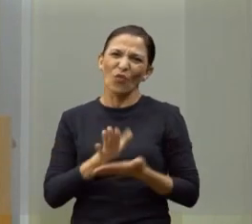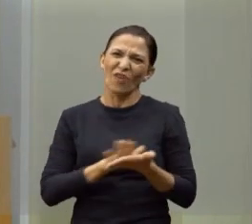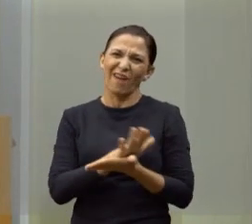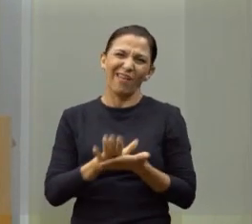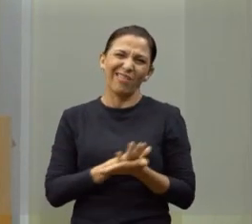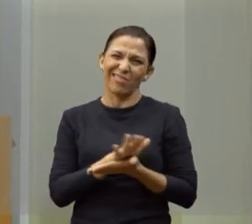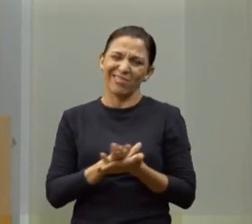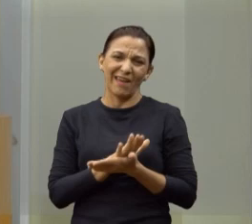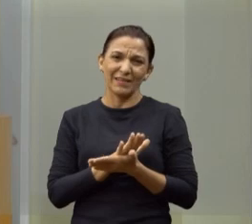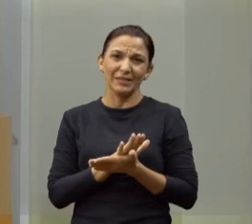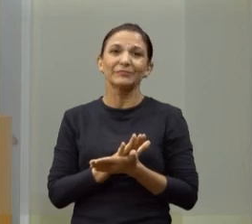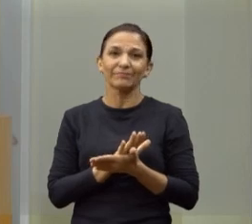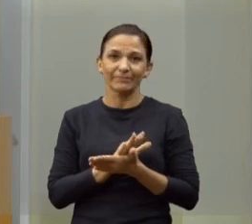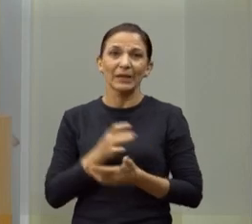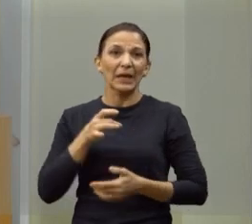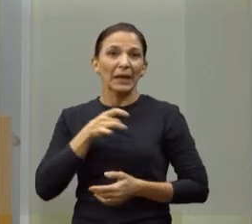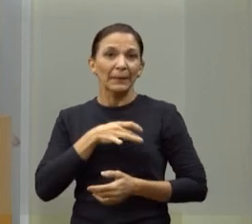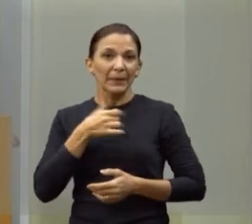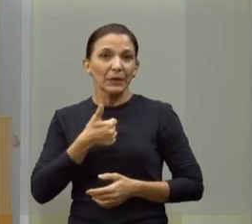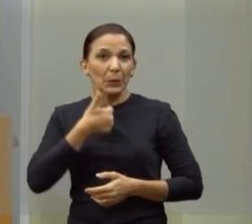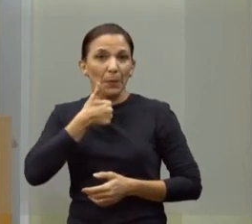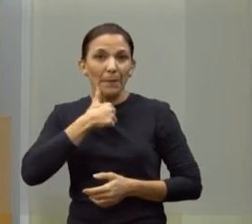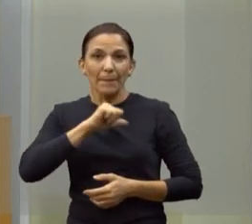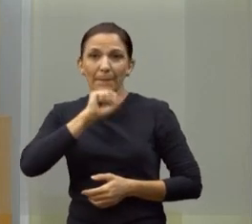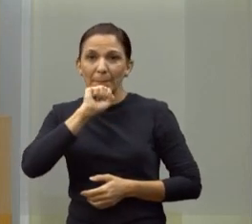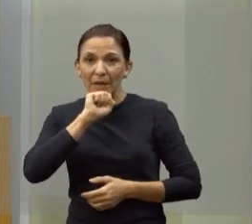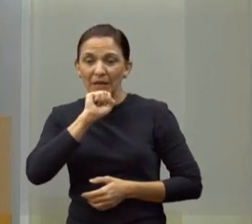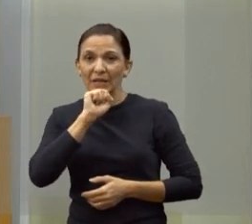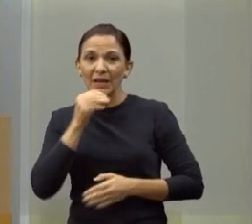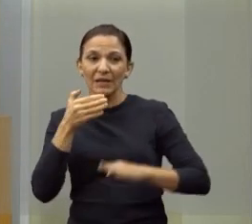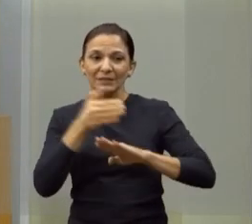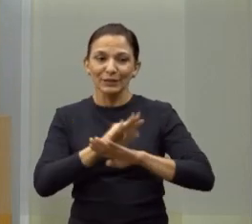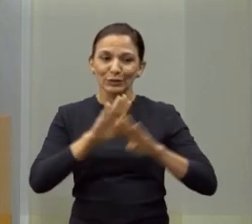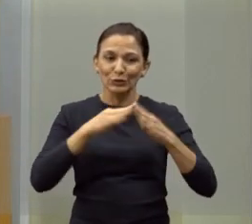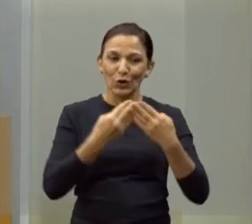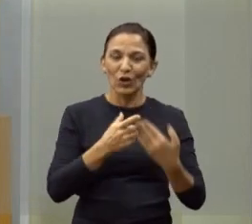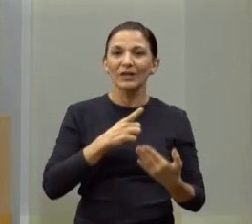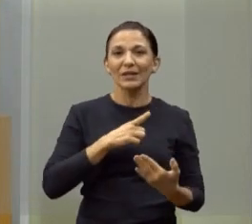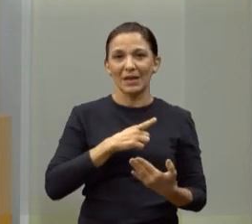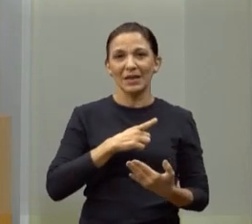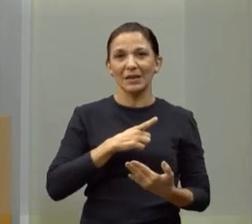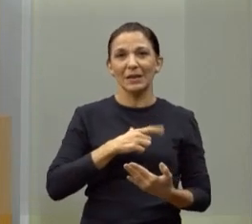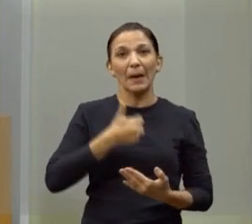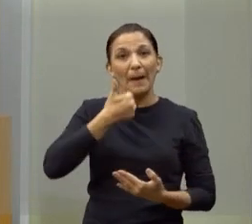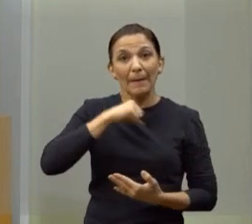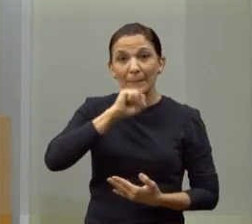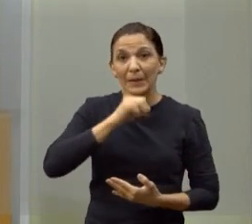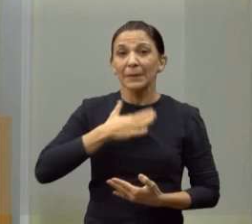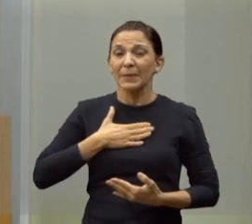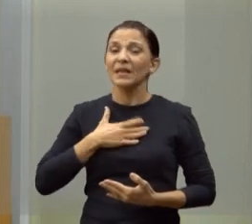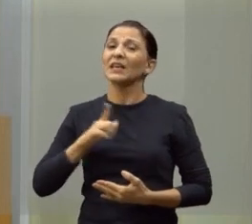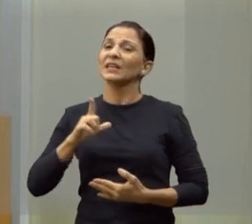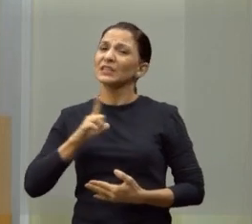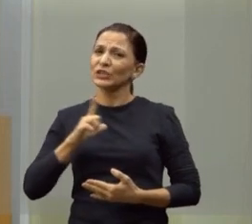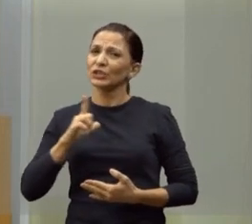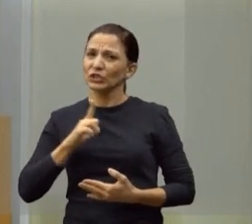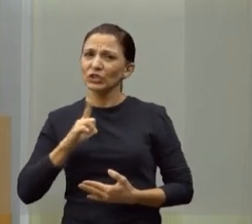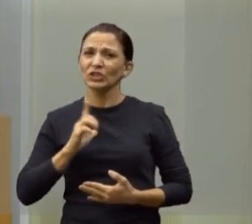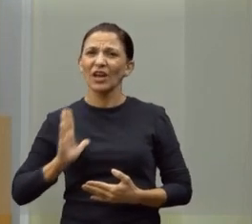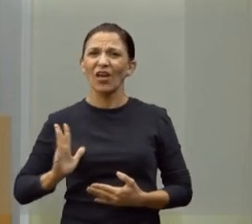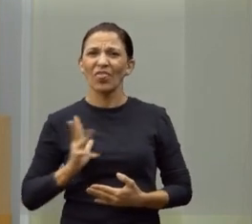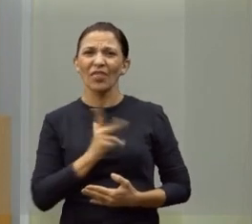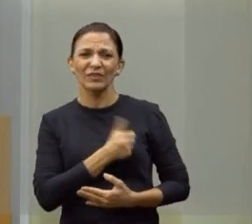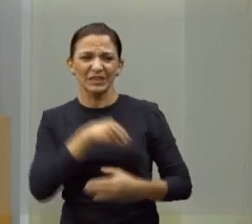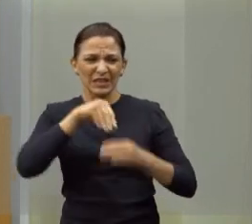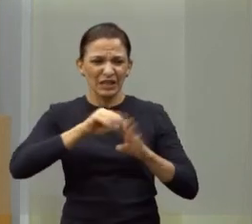sempre. Esse medo que muitas mães têm hoje de mandar os filhos para a escola, a minha mãe tinha de me mandar para a escola porque ela sabe que uma travesti